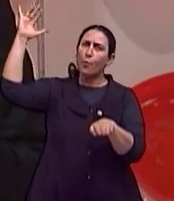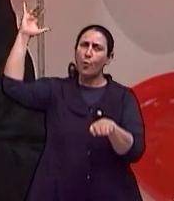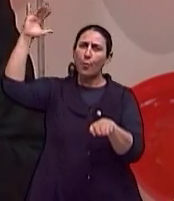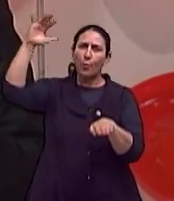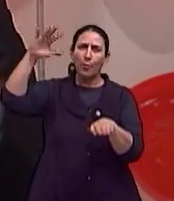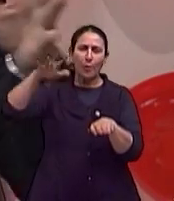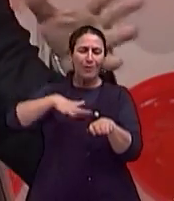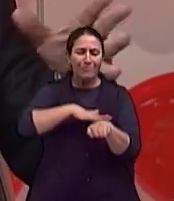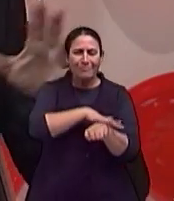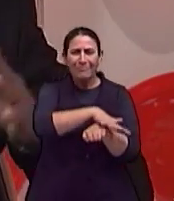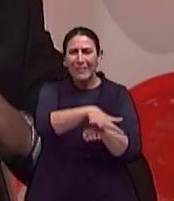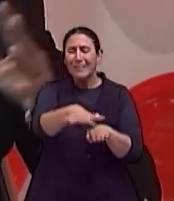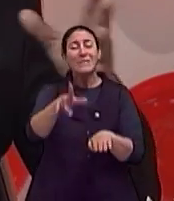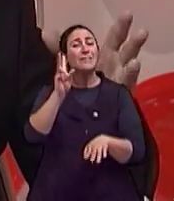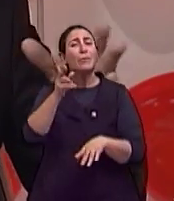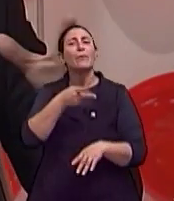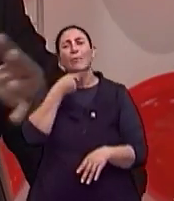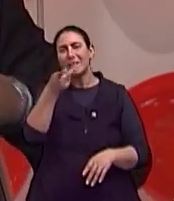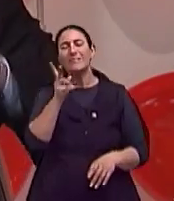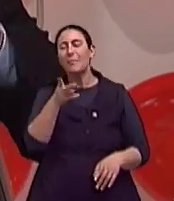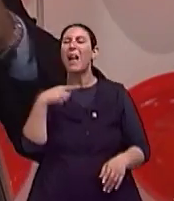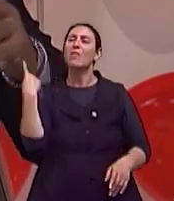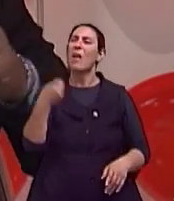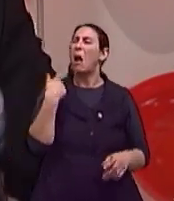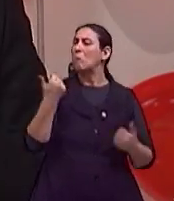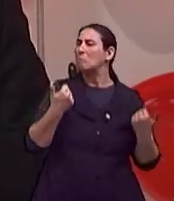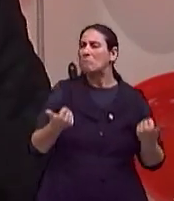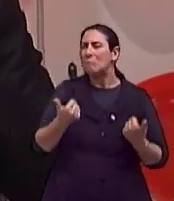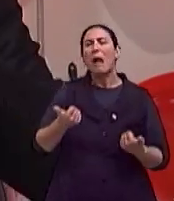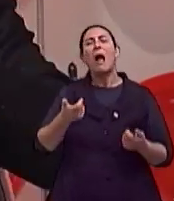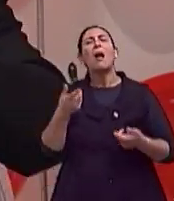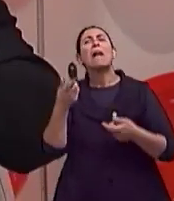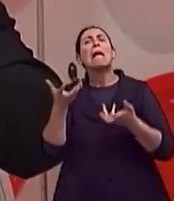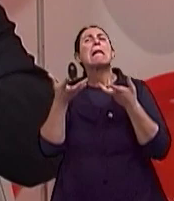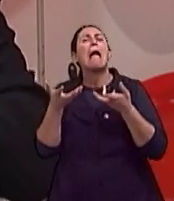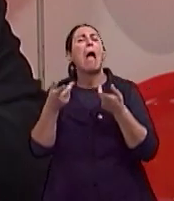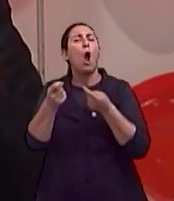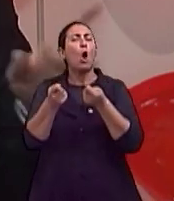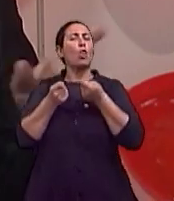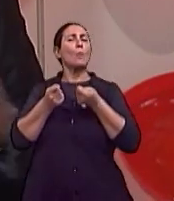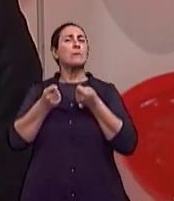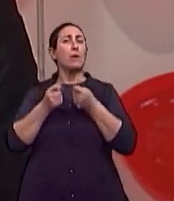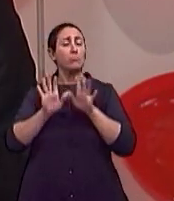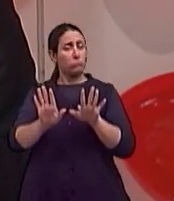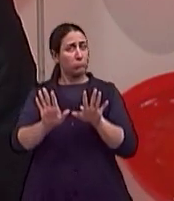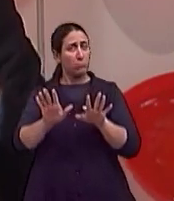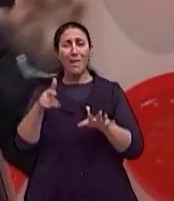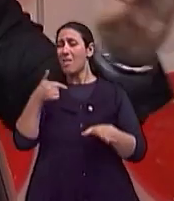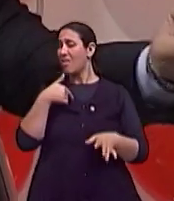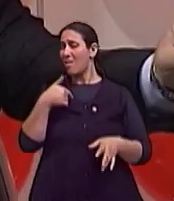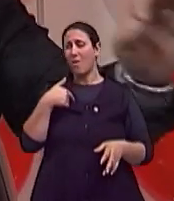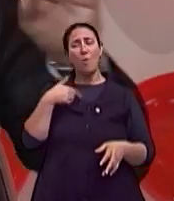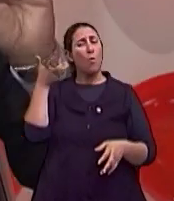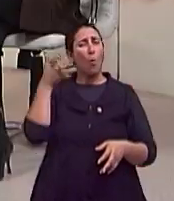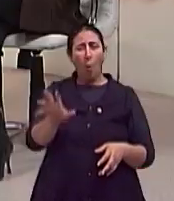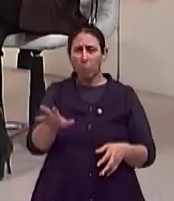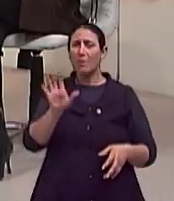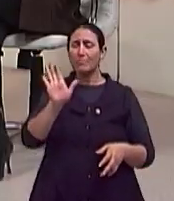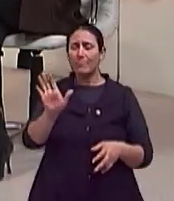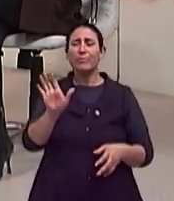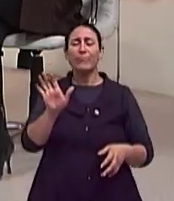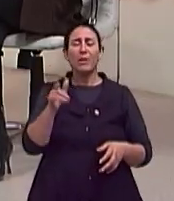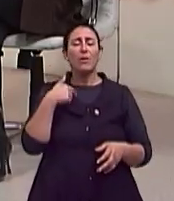conselho, a gente sempre quer elevar vantagem, economizar. Em cosmético eu não sou favorável, porque vou te